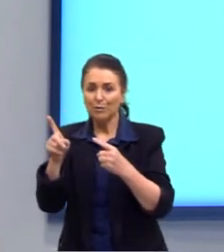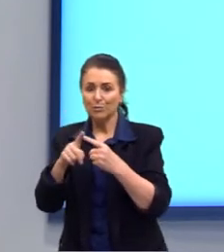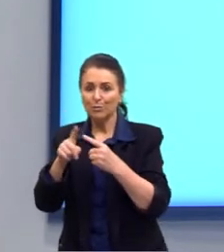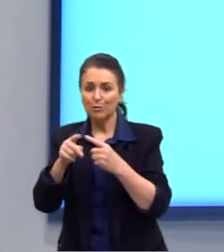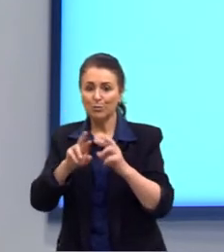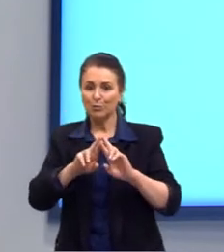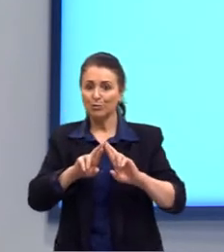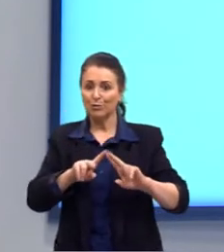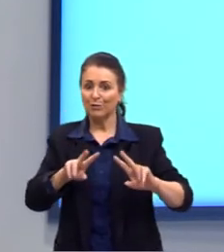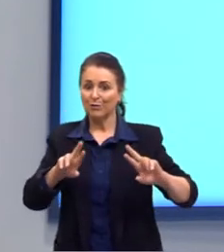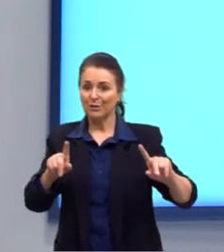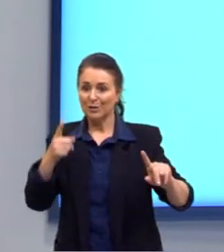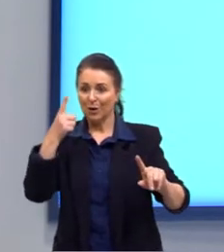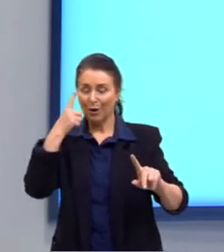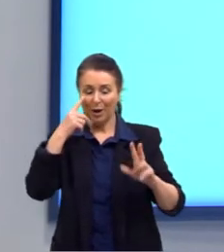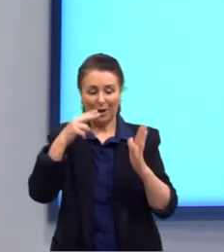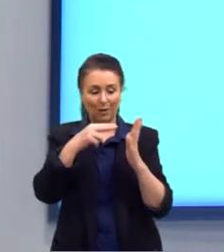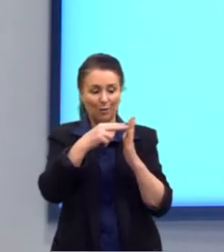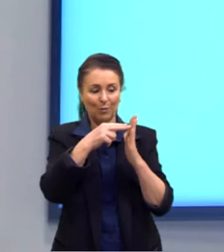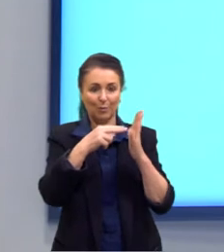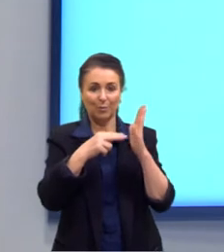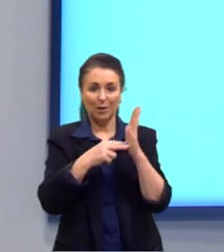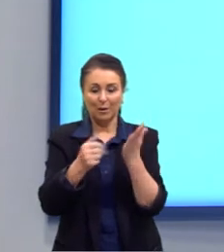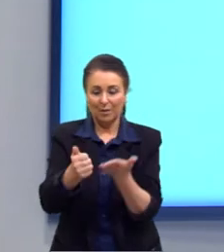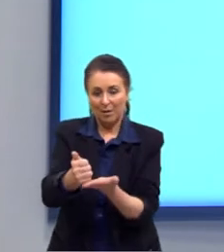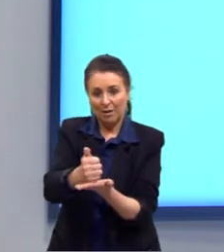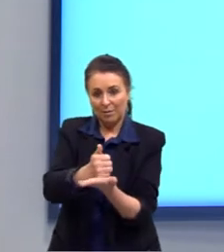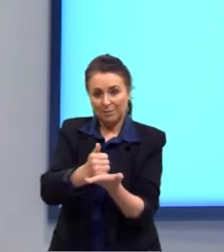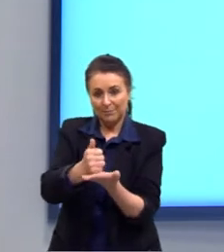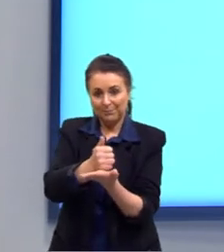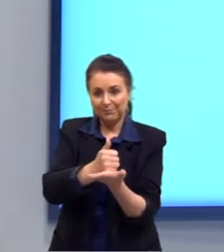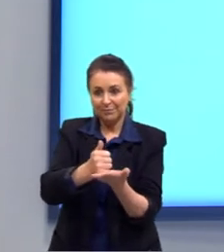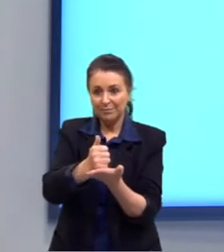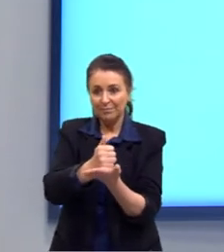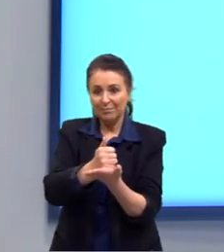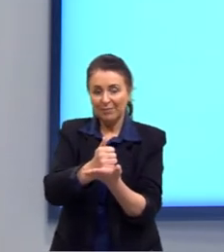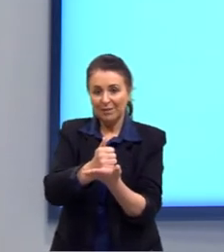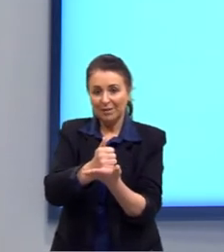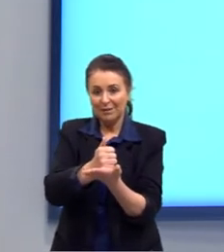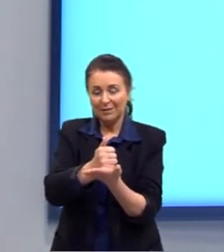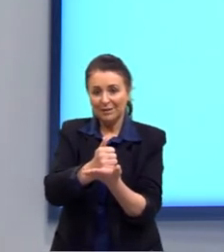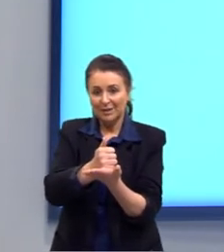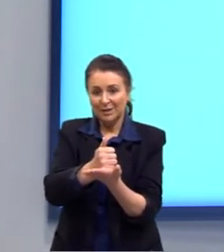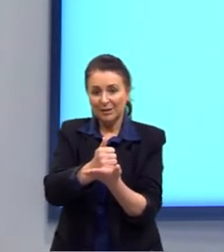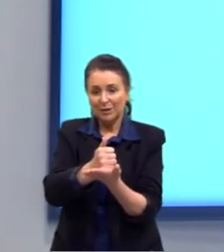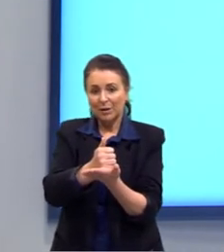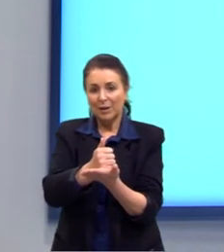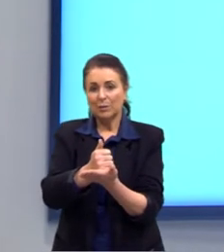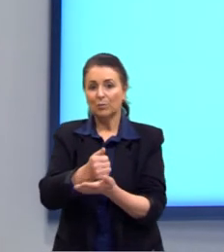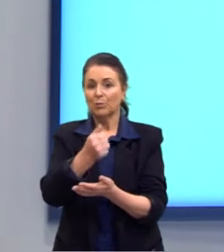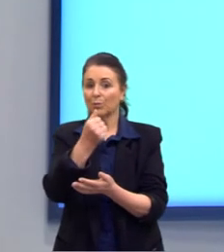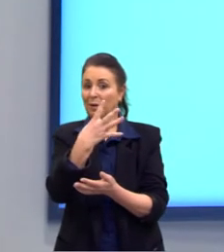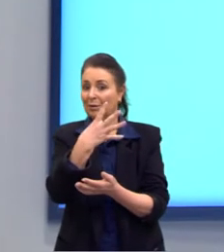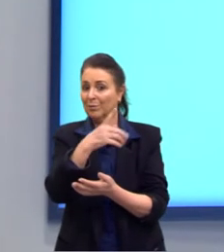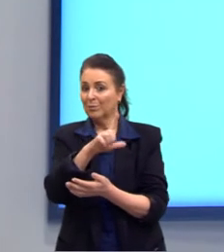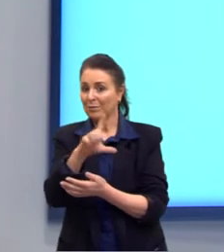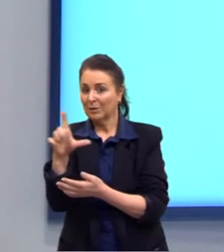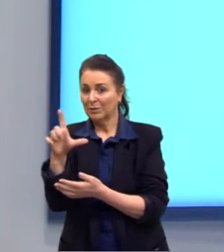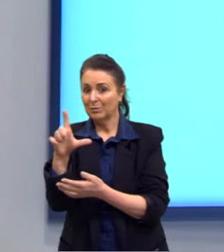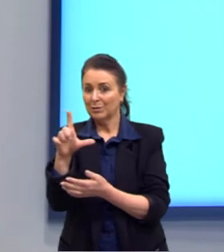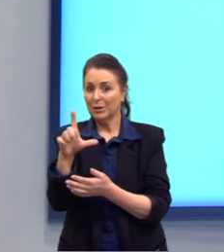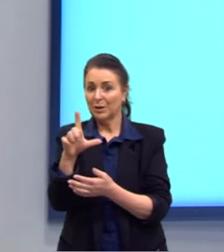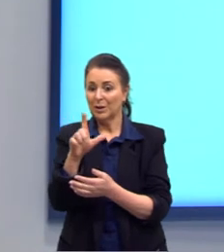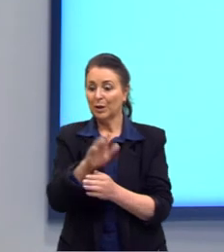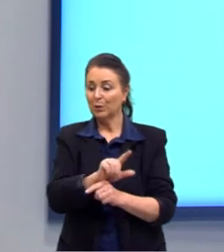a imagem de um prisma. A base ali seria formada ali por quadriláteros. E aqui ao lado nós temos